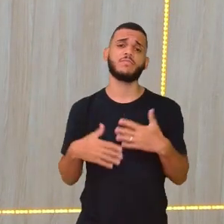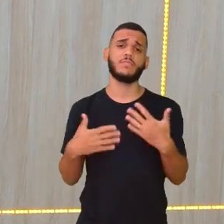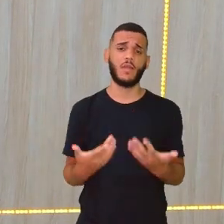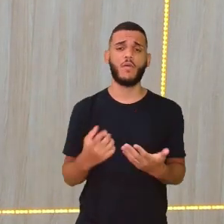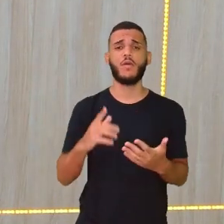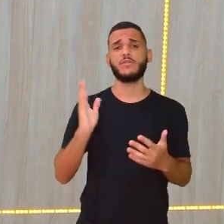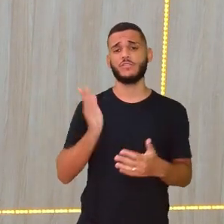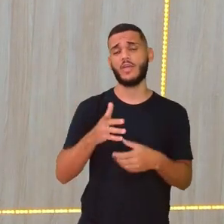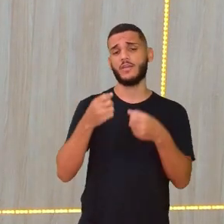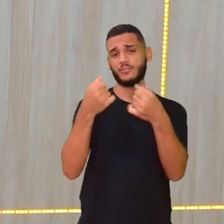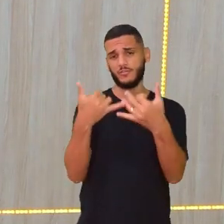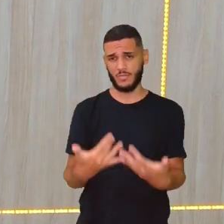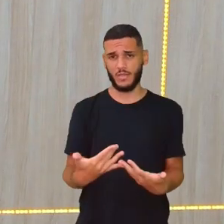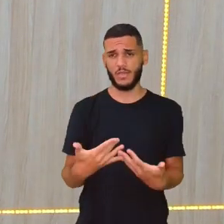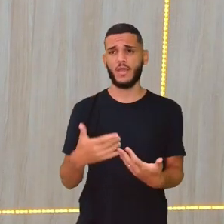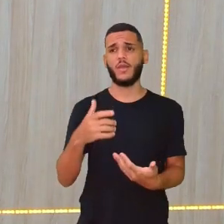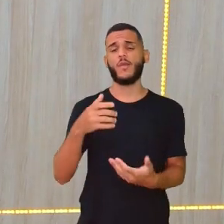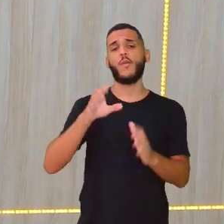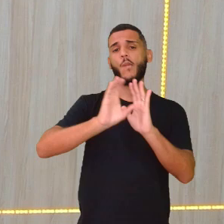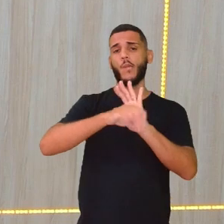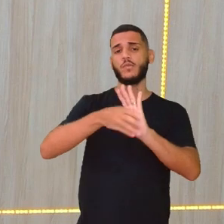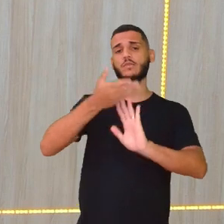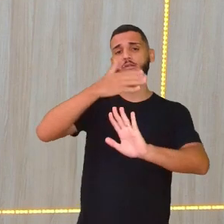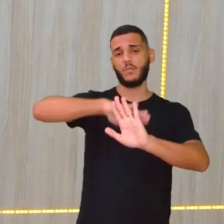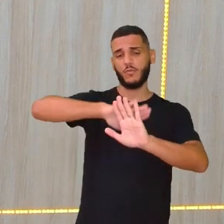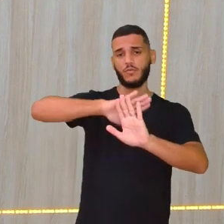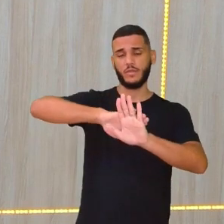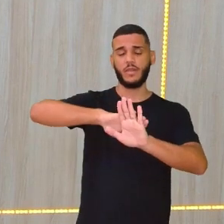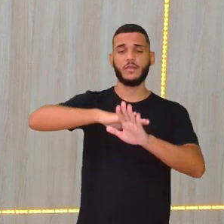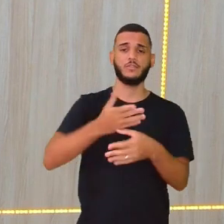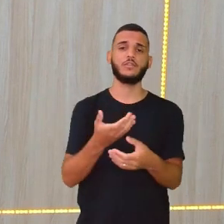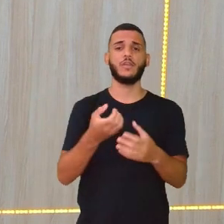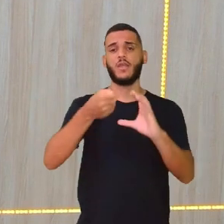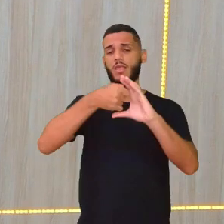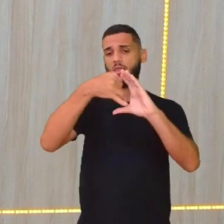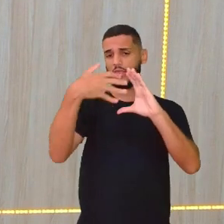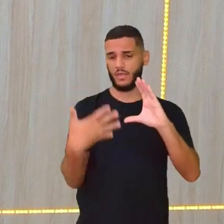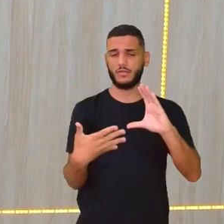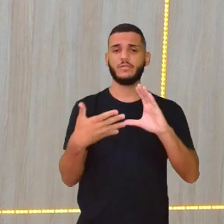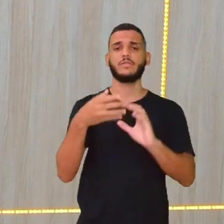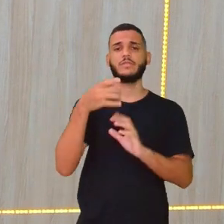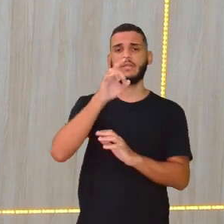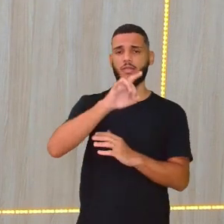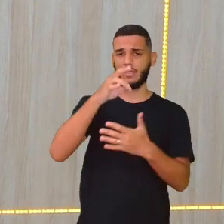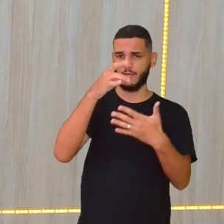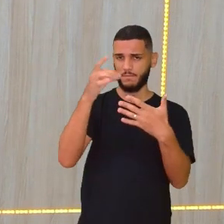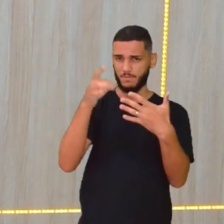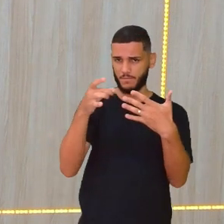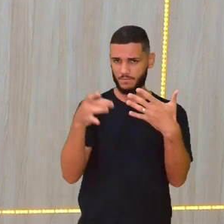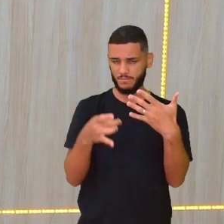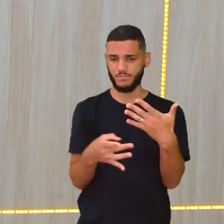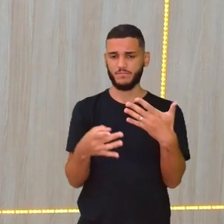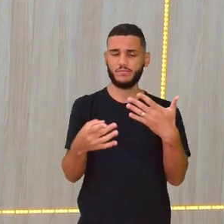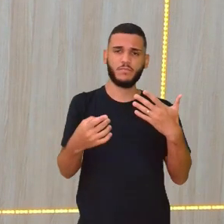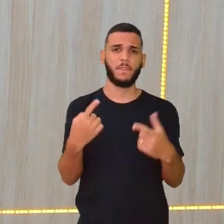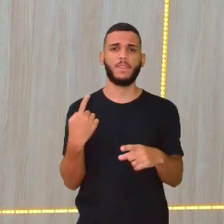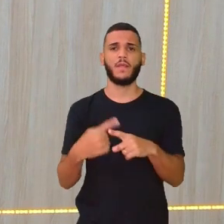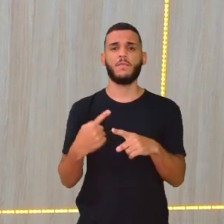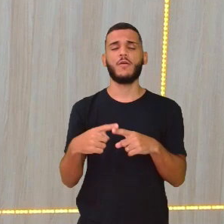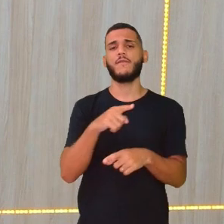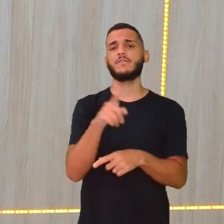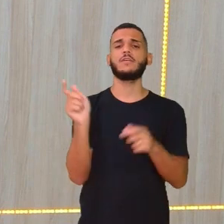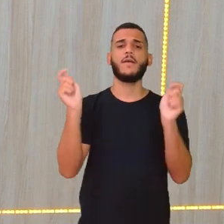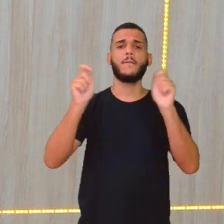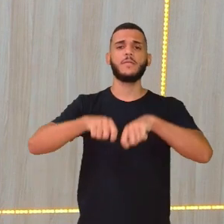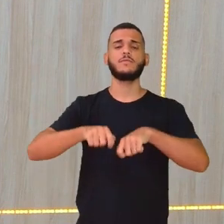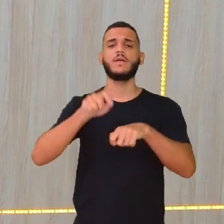eu já falei, né? O conceito dessa classificação, né? Que está... Vocês podem